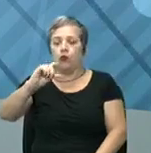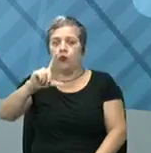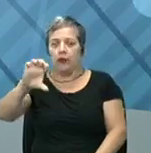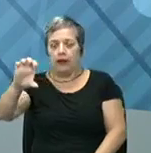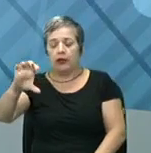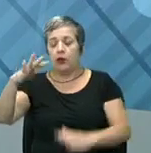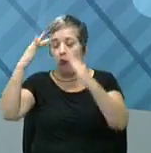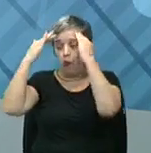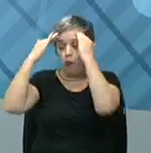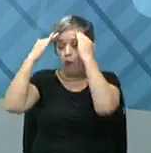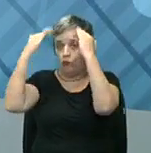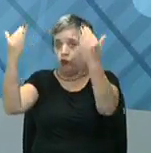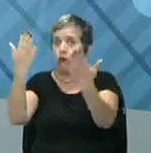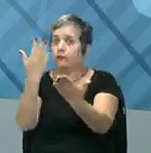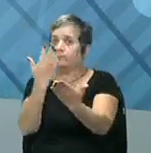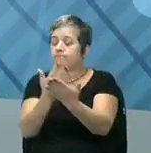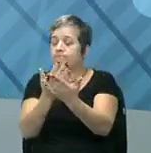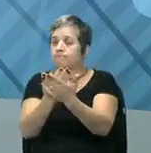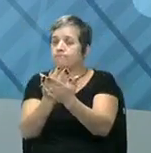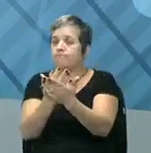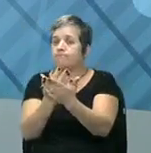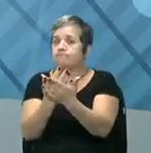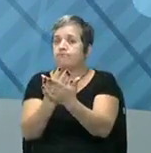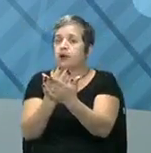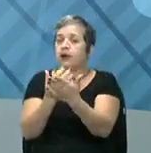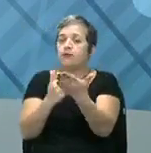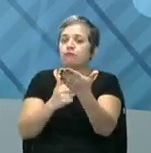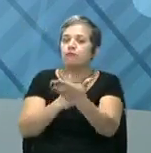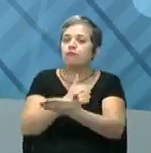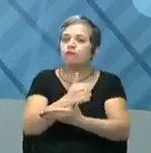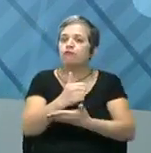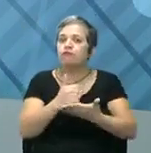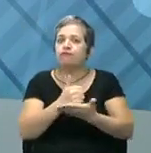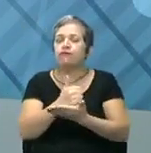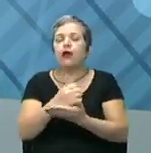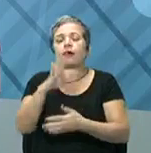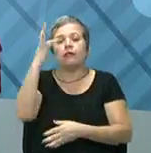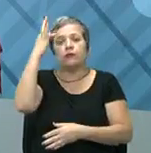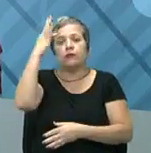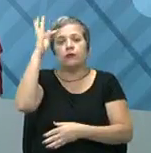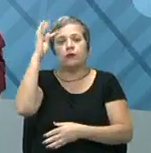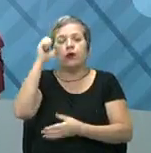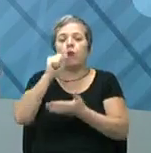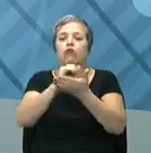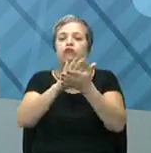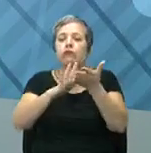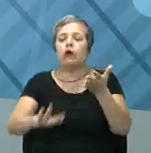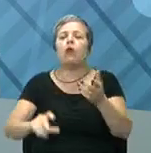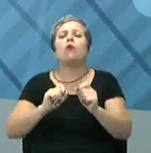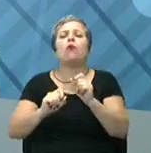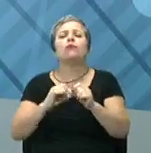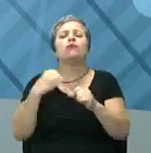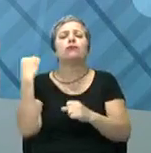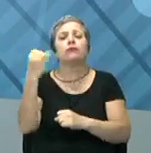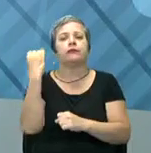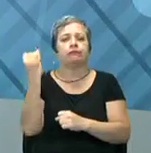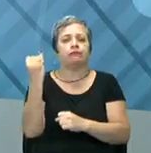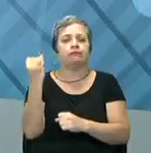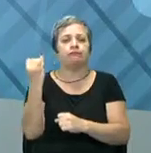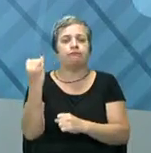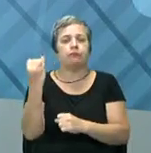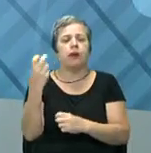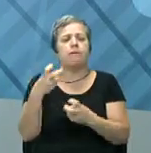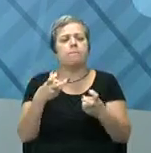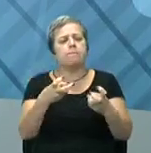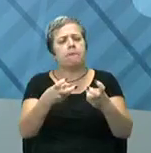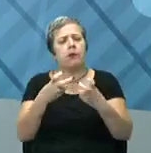aula vamos ver aí, entender a abordagem estruturalista e a teoria burocrática. Qual que a importância, professora? Já